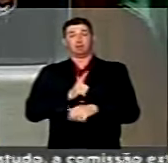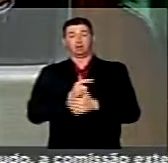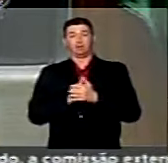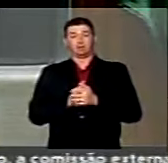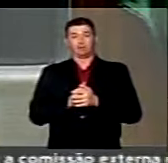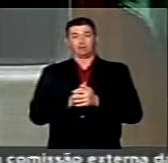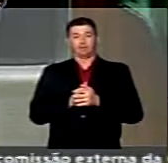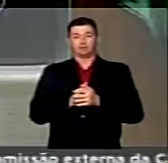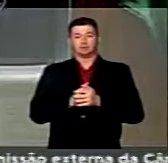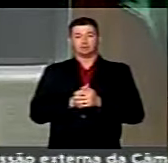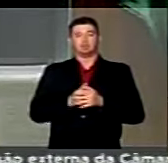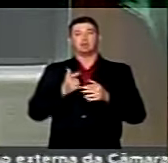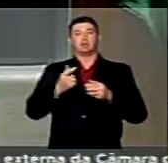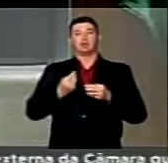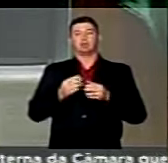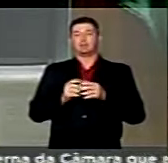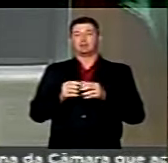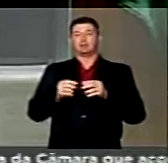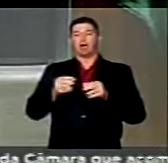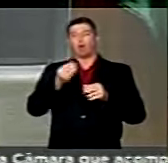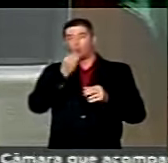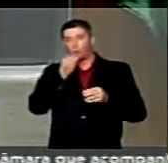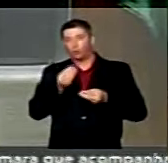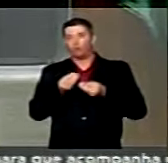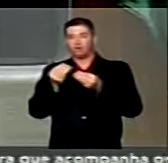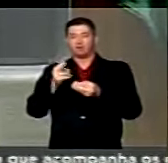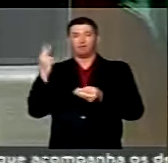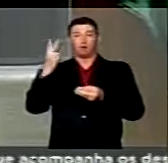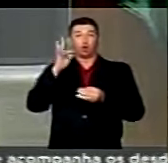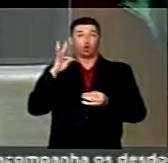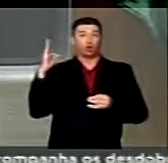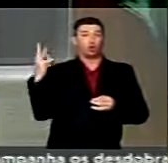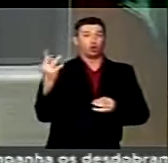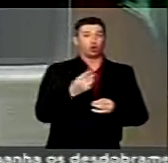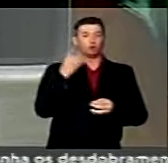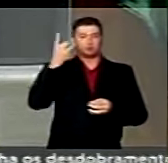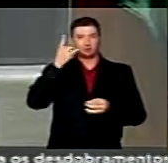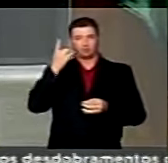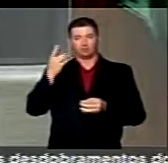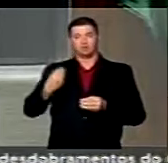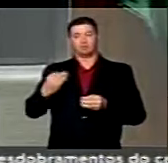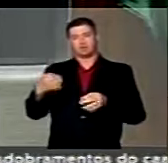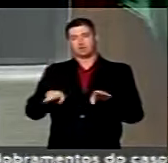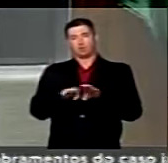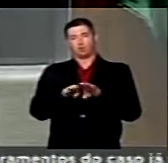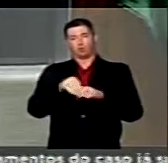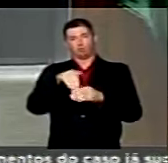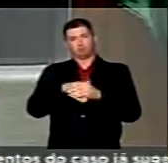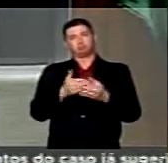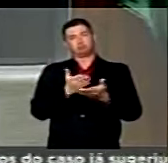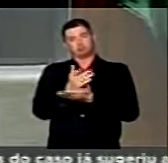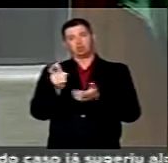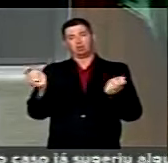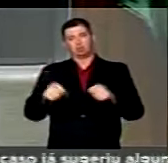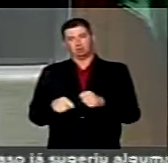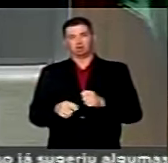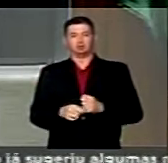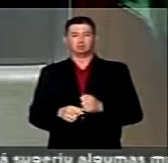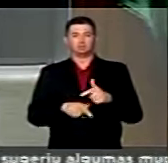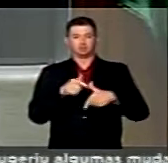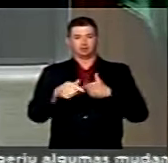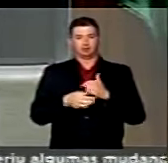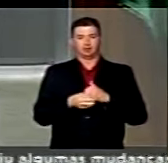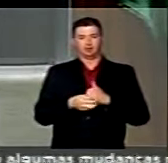dando assim espaço, valorizando todos aqueles membros que, igualmente, têm condições de